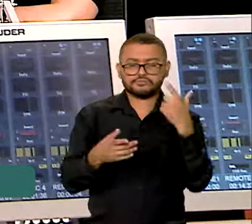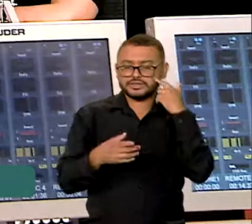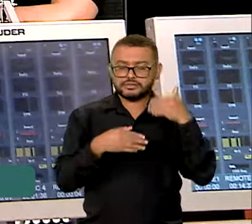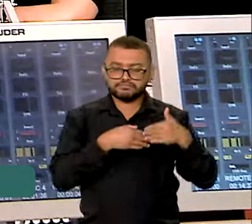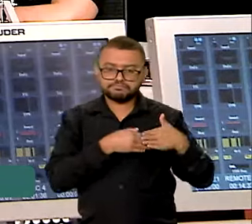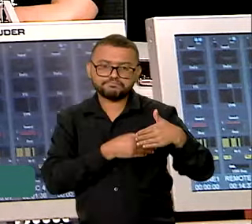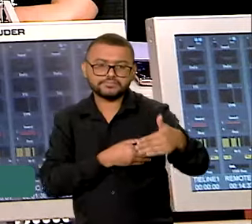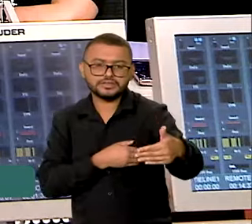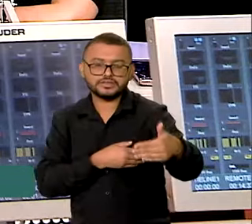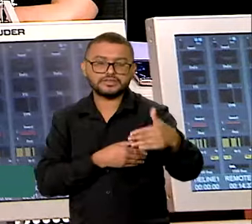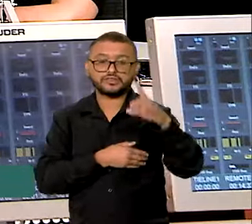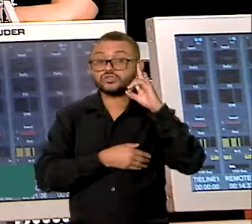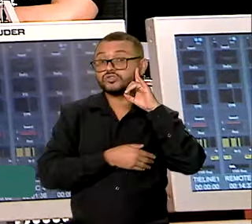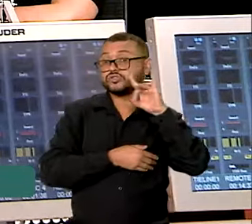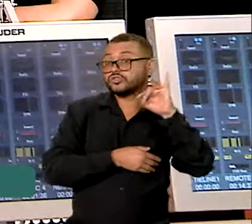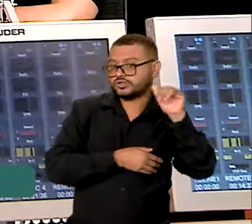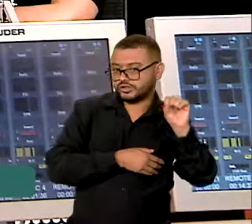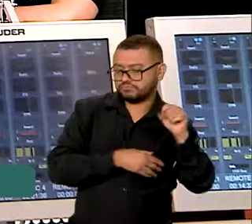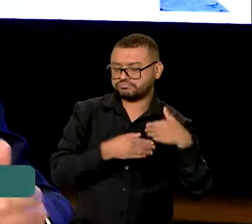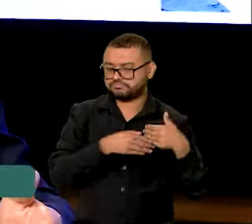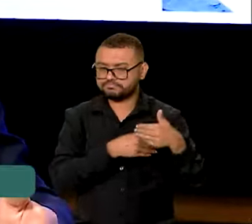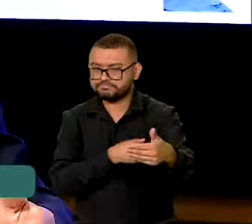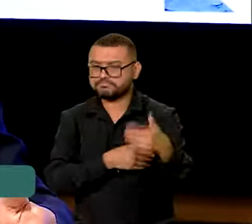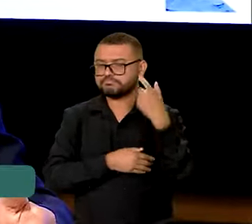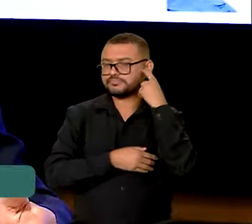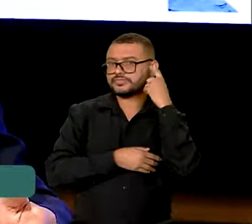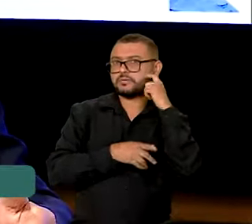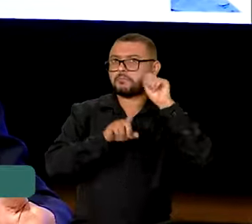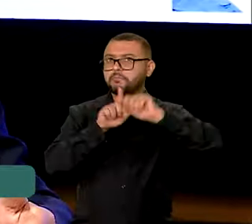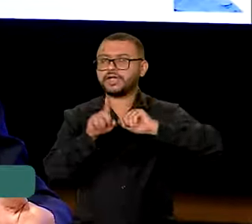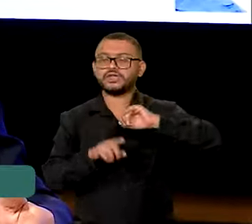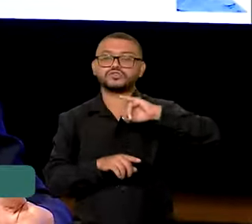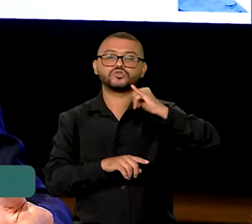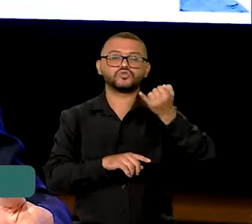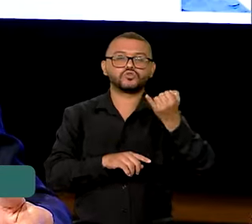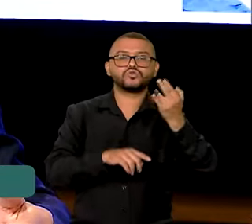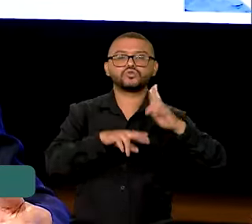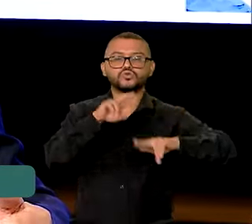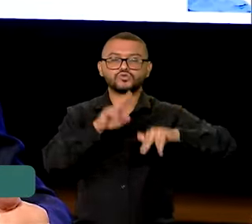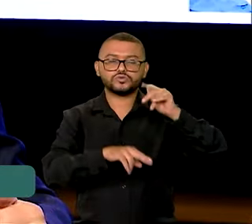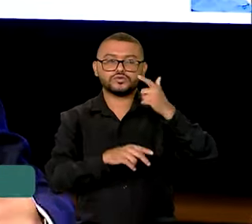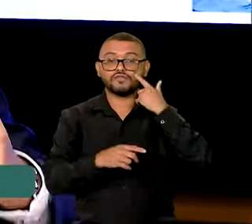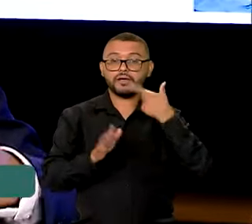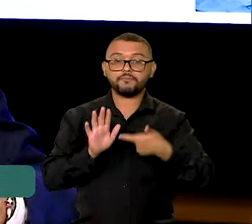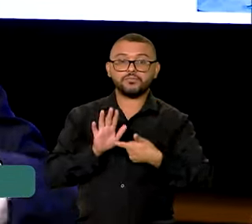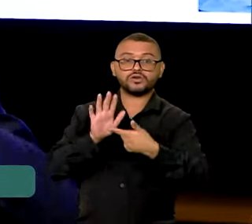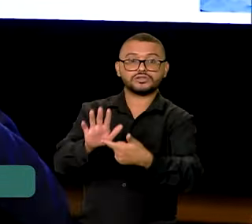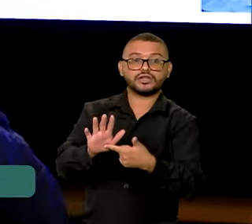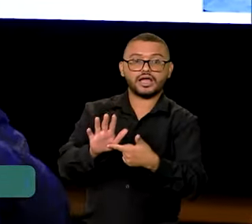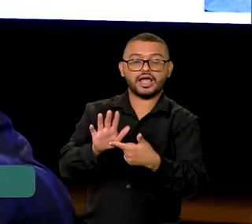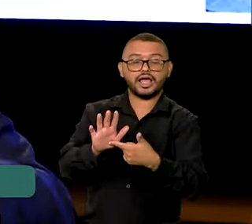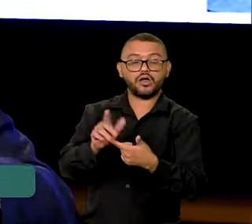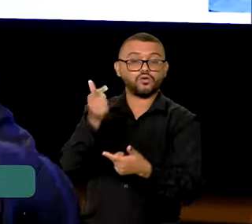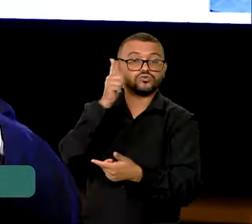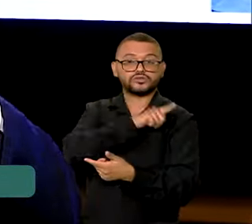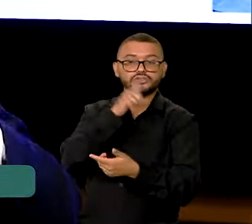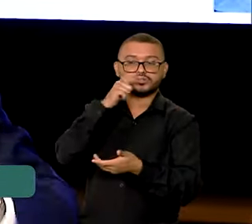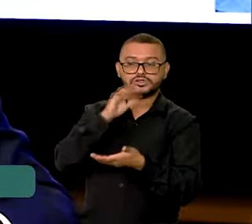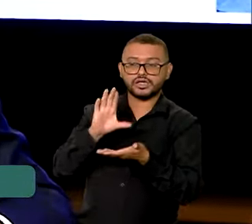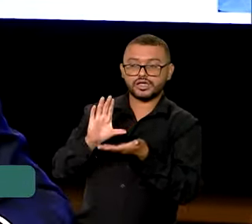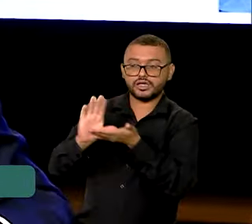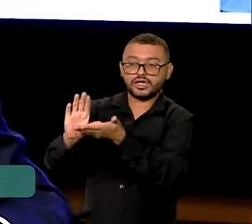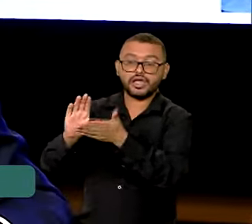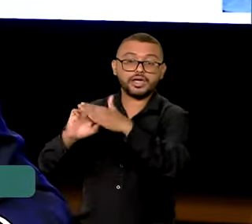próximos dias, esperamos agora no mês de junho, a gente possa apresentar uma agenda de crédito para as